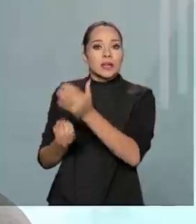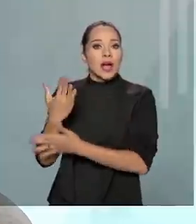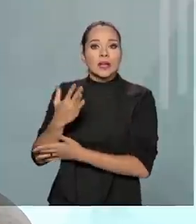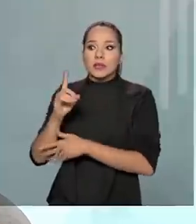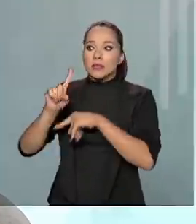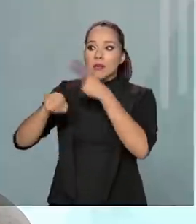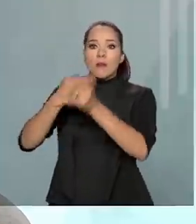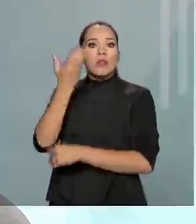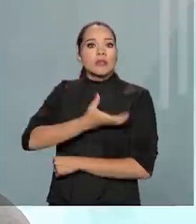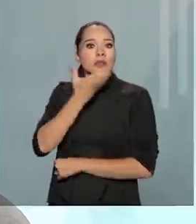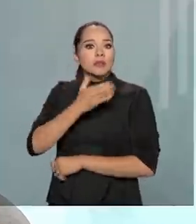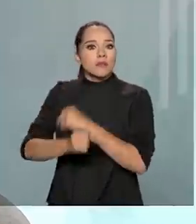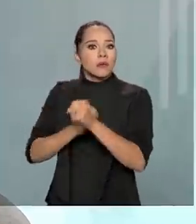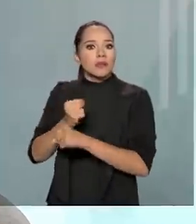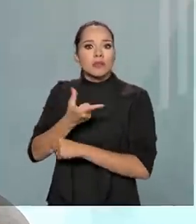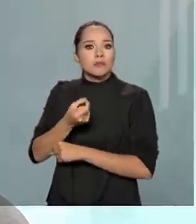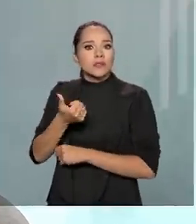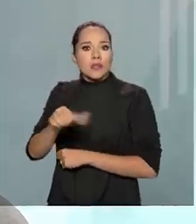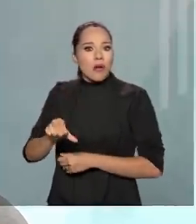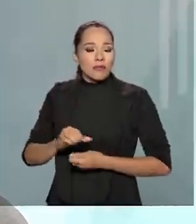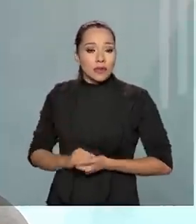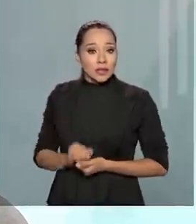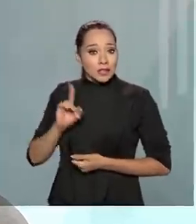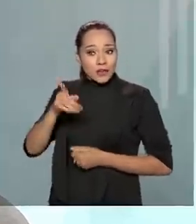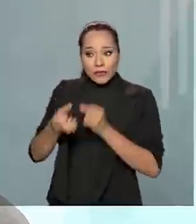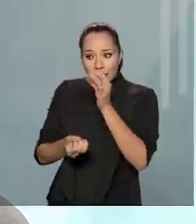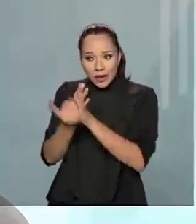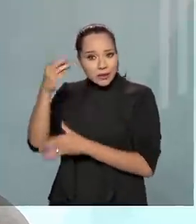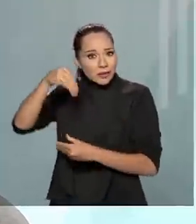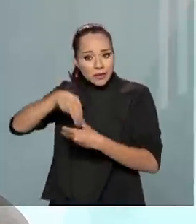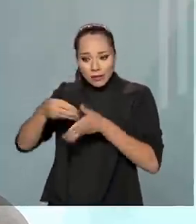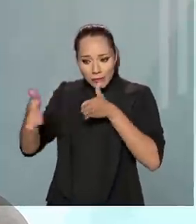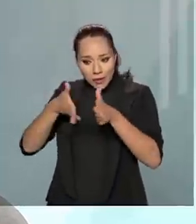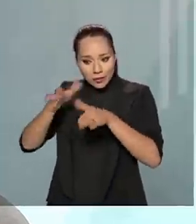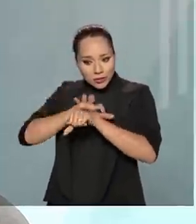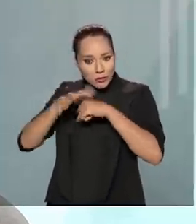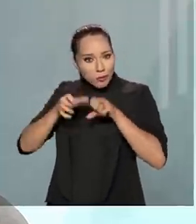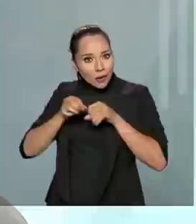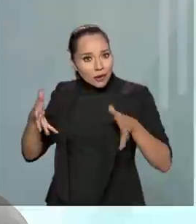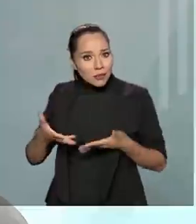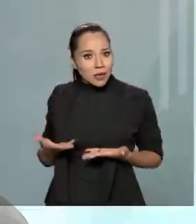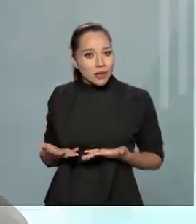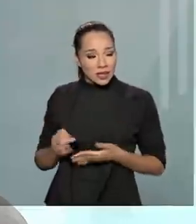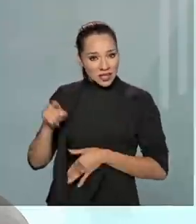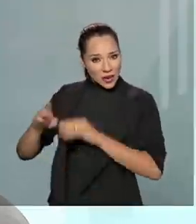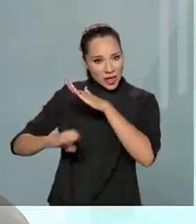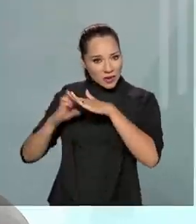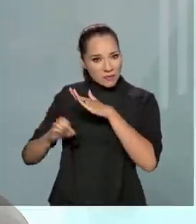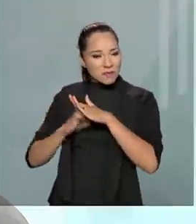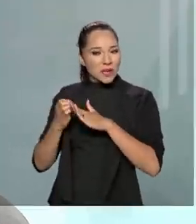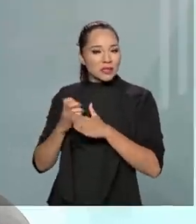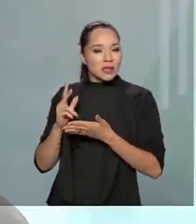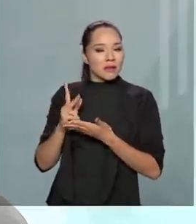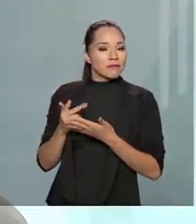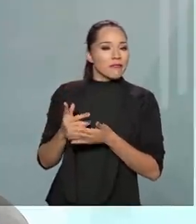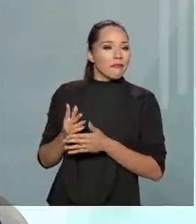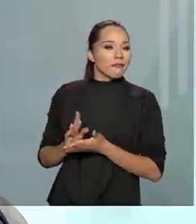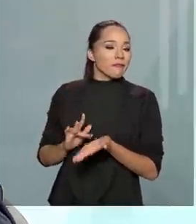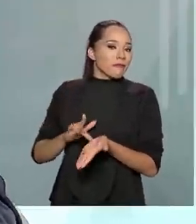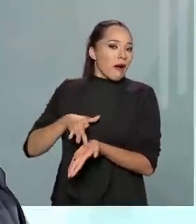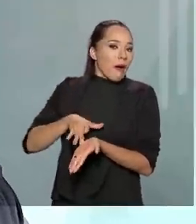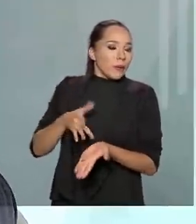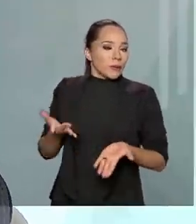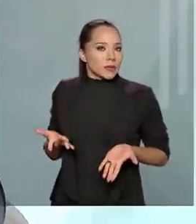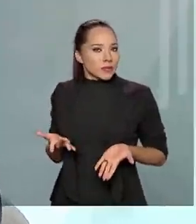após dezembro de 2019. Elas foram criadas já quase dentro da pandemia. Será que ela é uma empresa de fachadas? Será que ela vai...